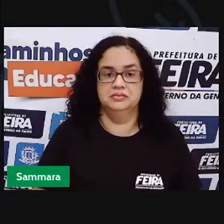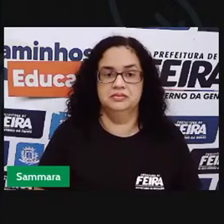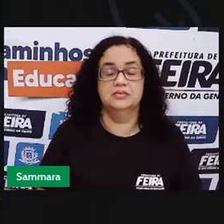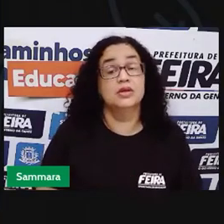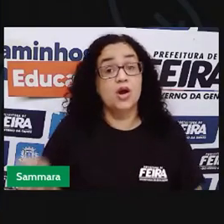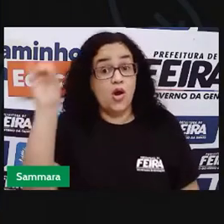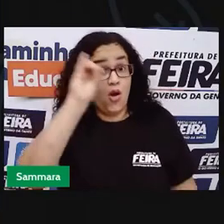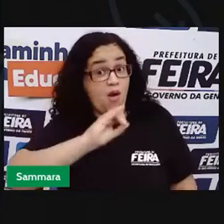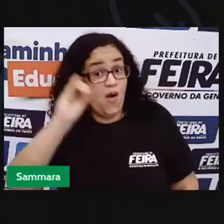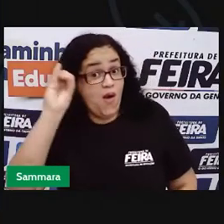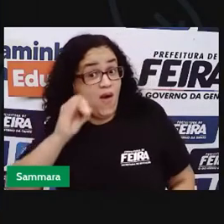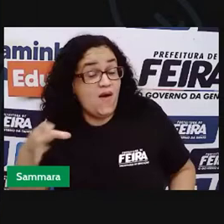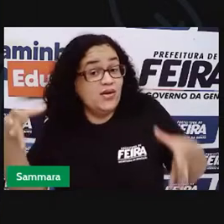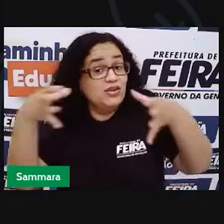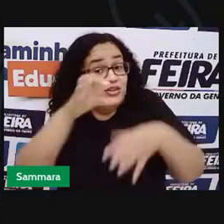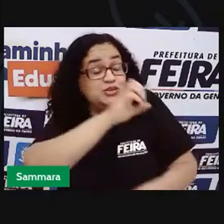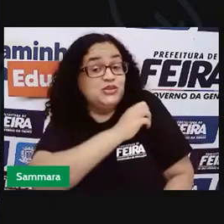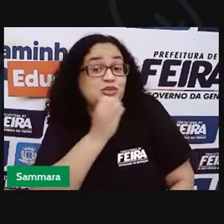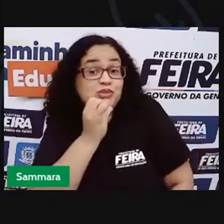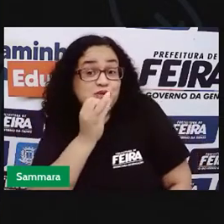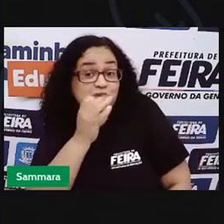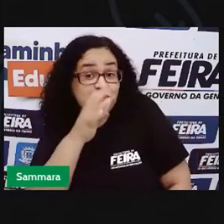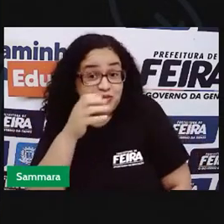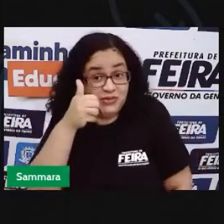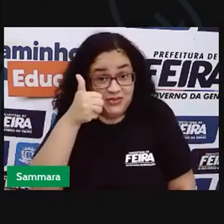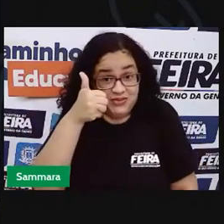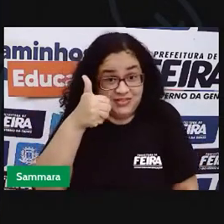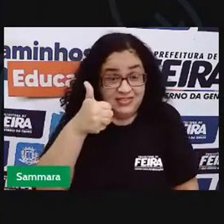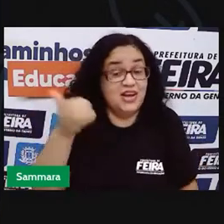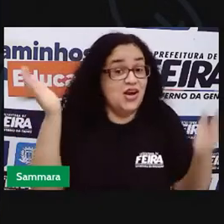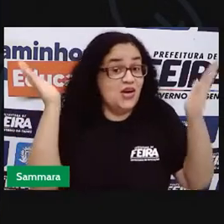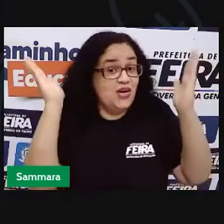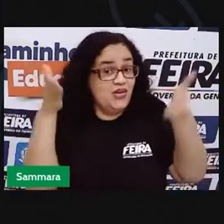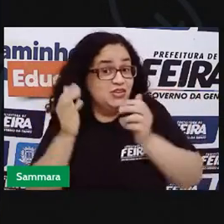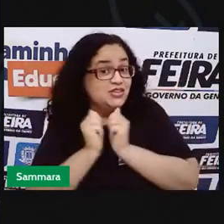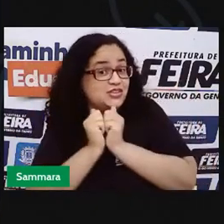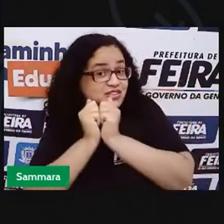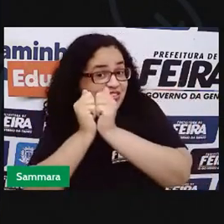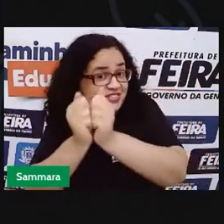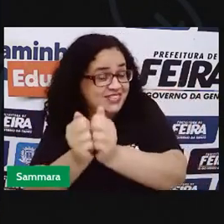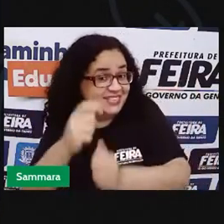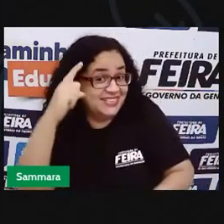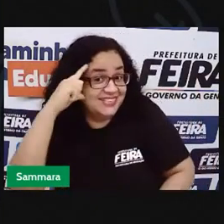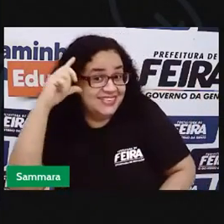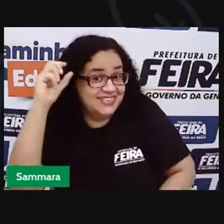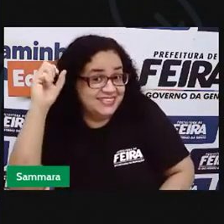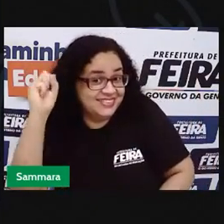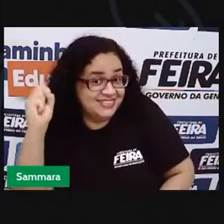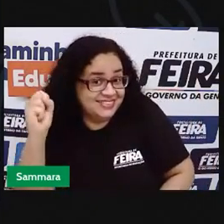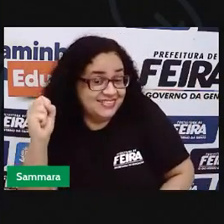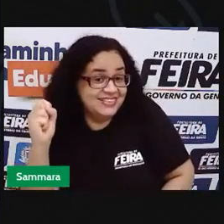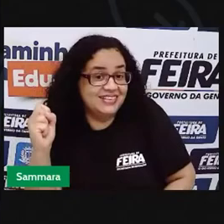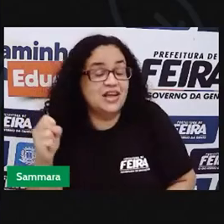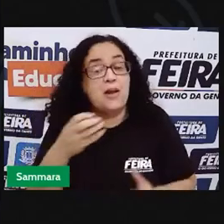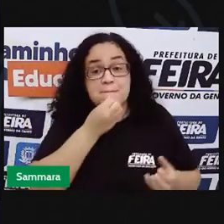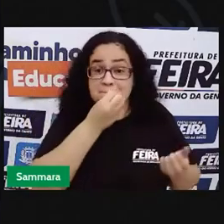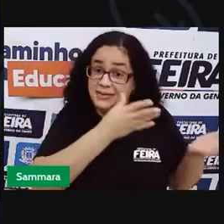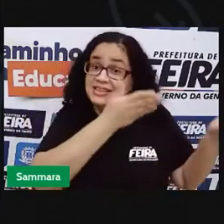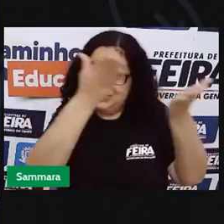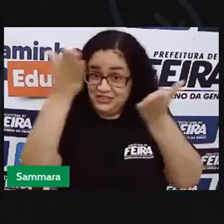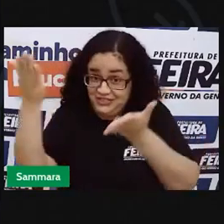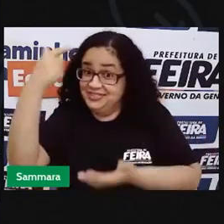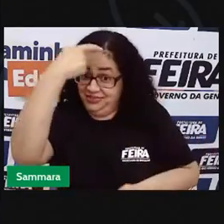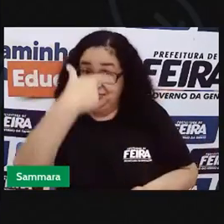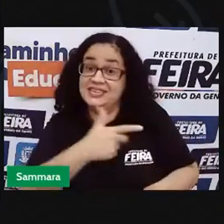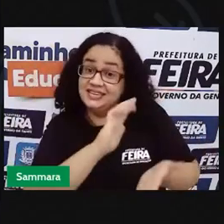Oi, turma! Tudo bem com vocês? Hoje quem vai nos acompanhar é Samara, viu gente? Coloca aí, ó, bem-vindo para a